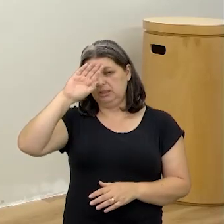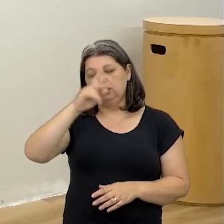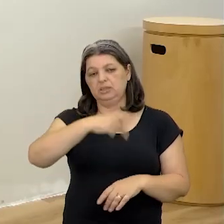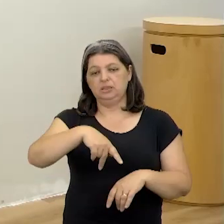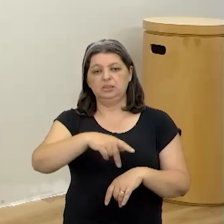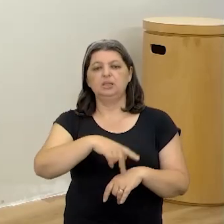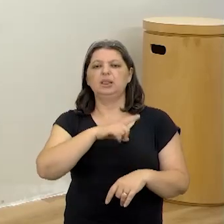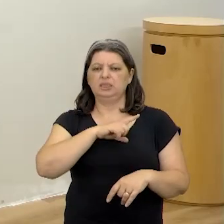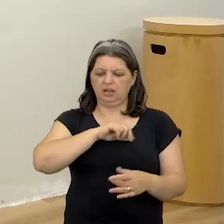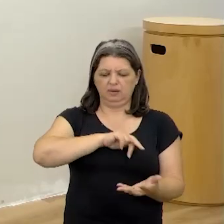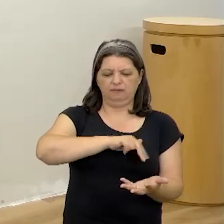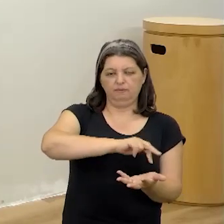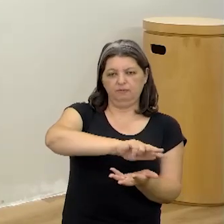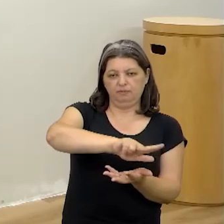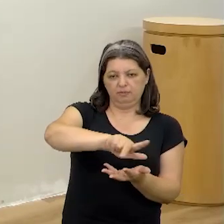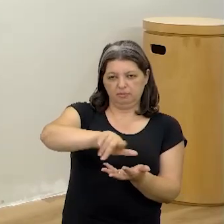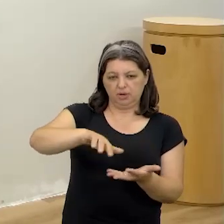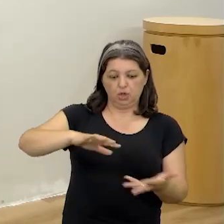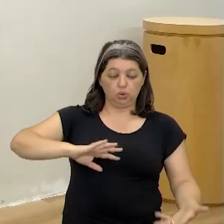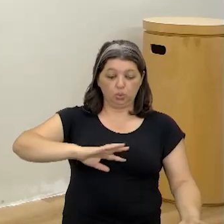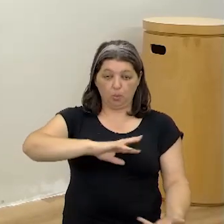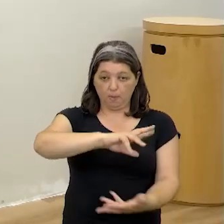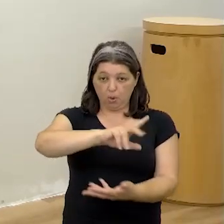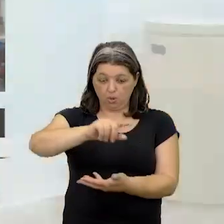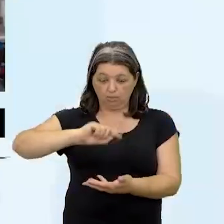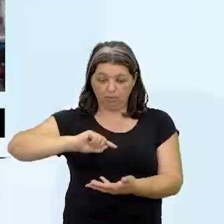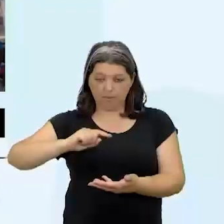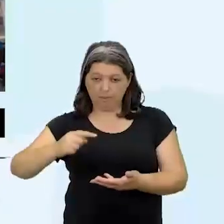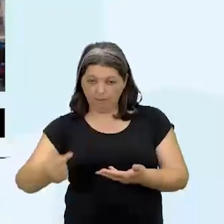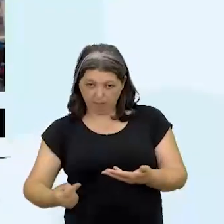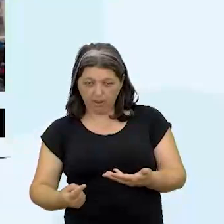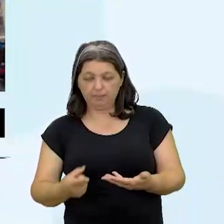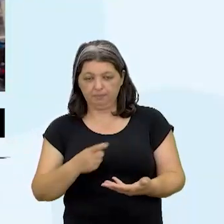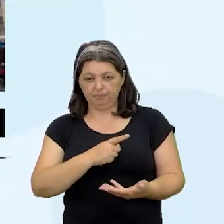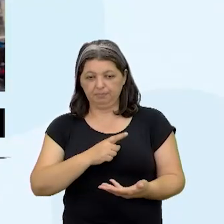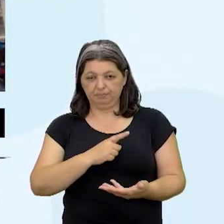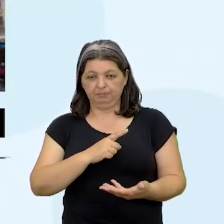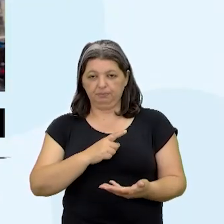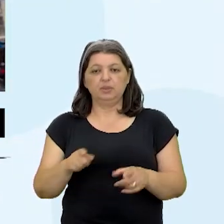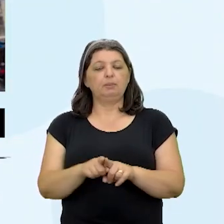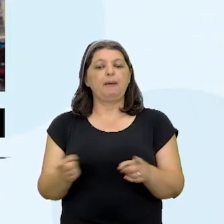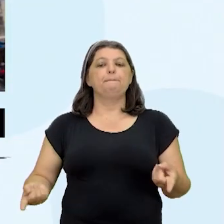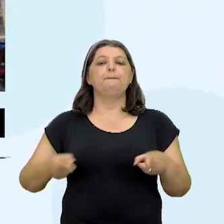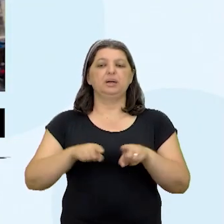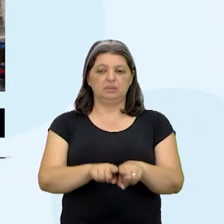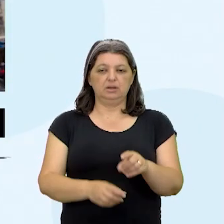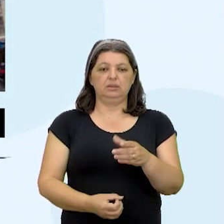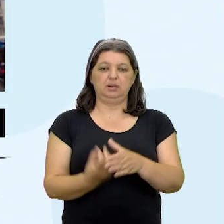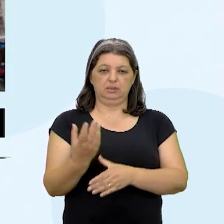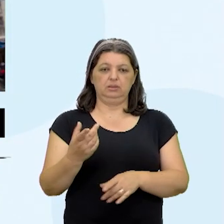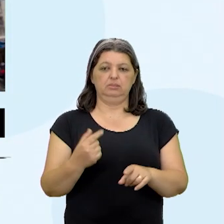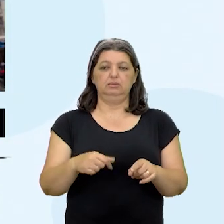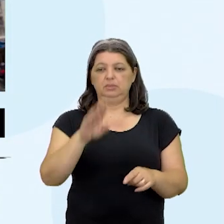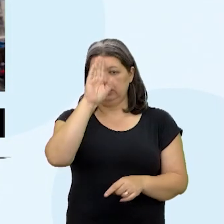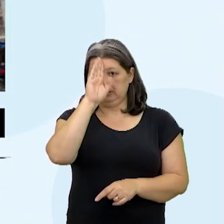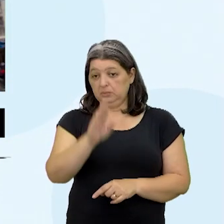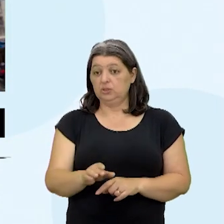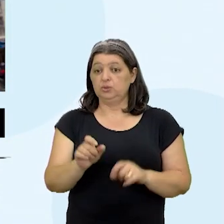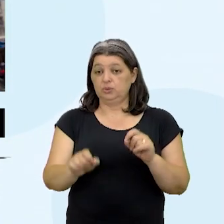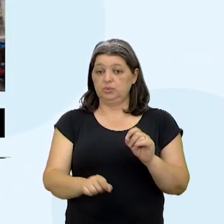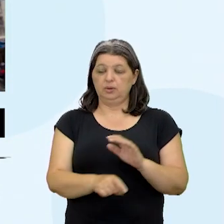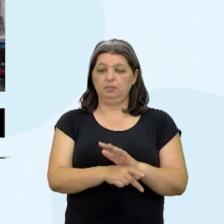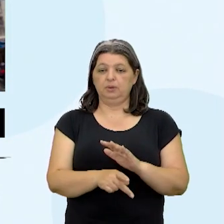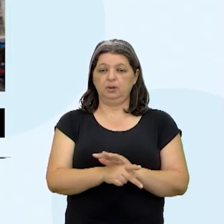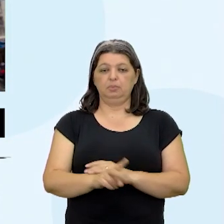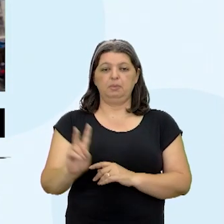atuação em vários países no mundo, tá? E algumas parcerias são montadas, entre elas a principal com